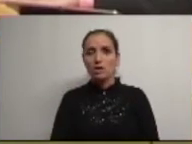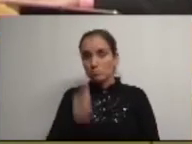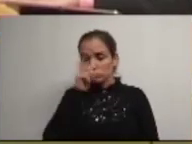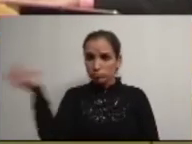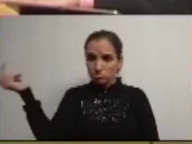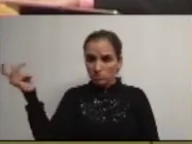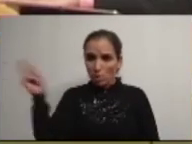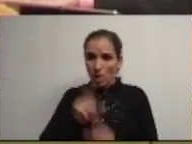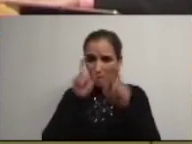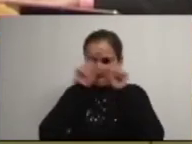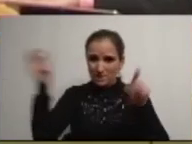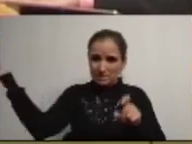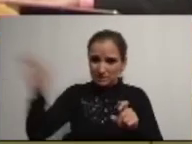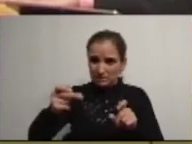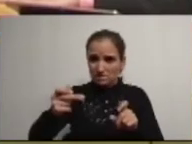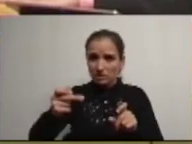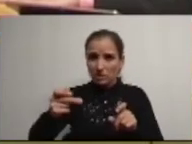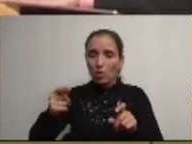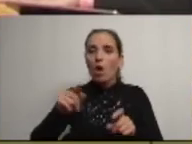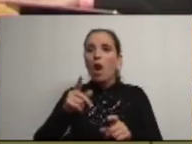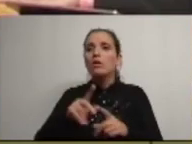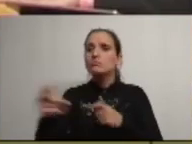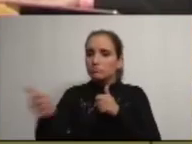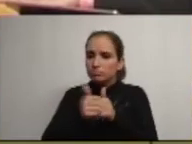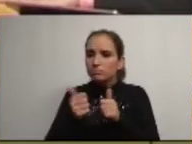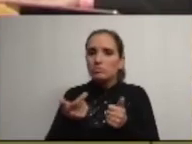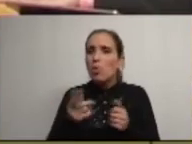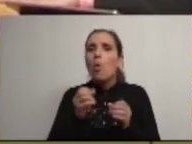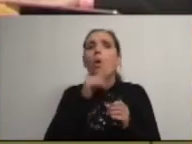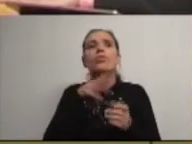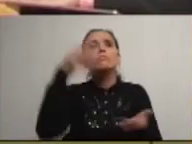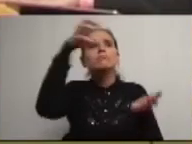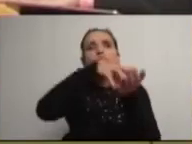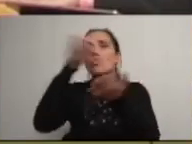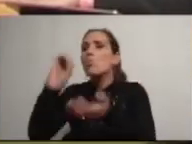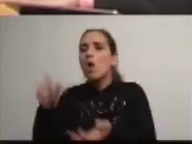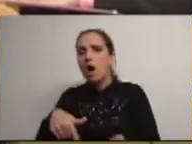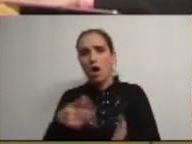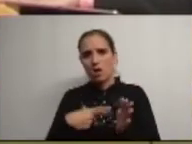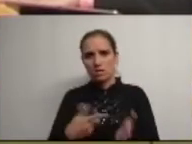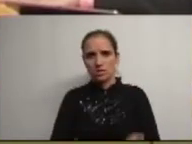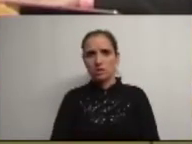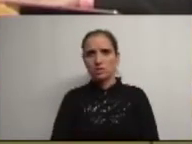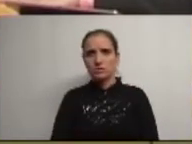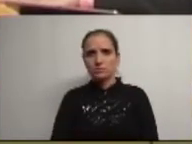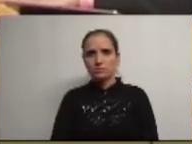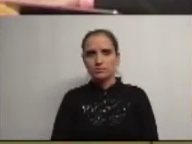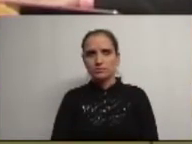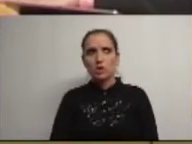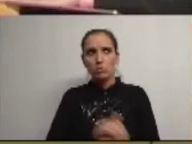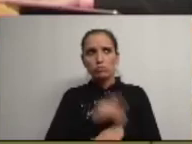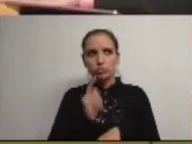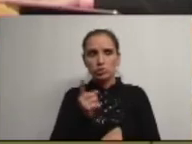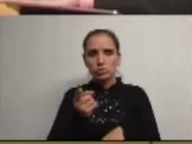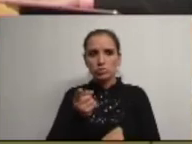Chegam Empresas a ter Vêm ter connosco que não têm locais para se instalar no nosso concelho Ok? E por